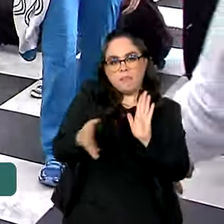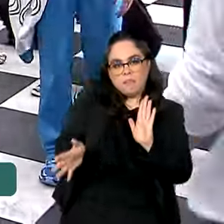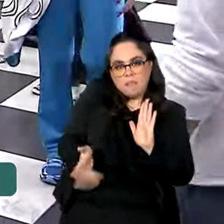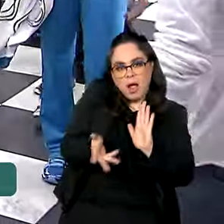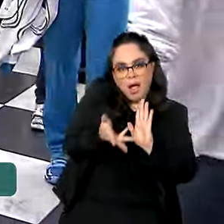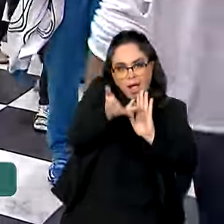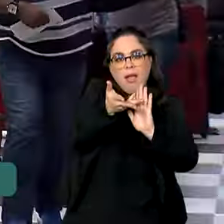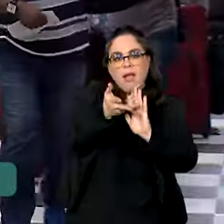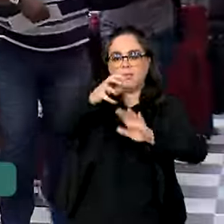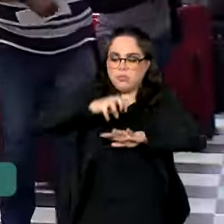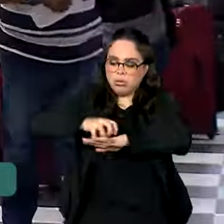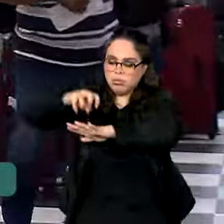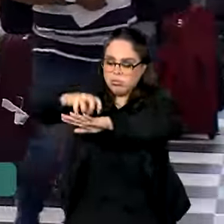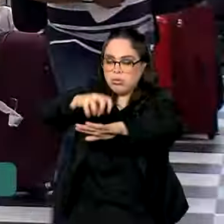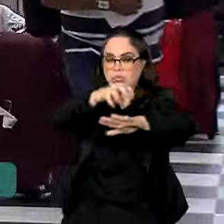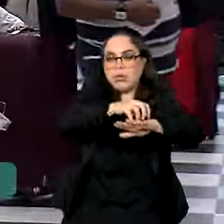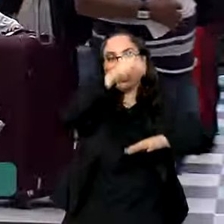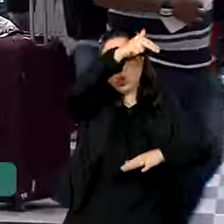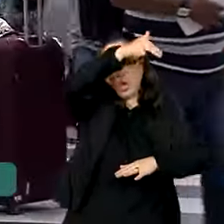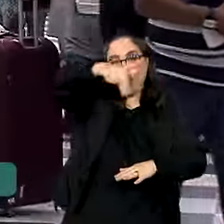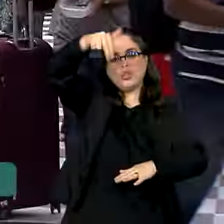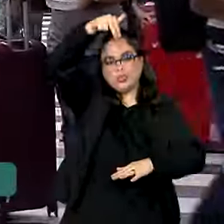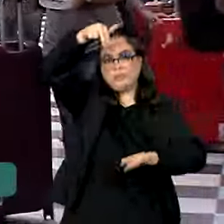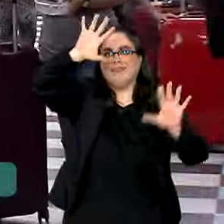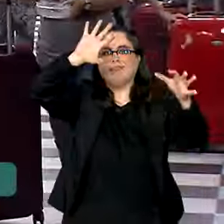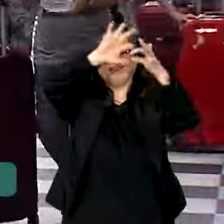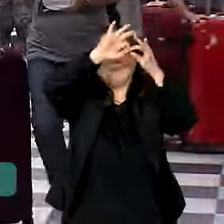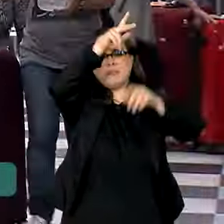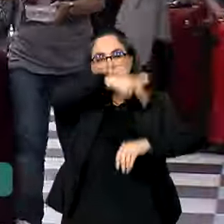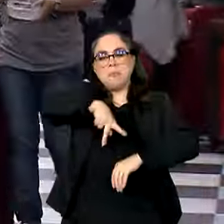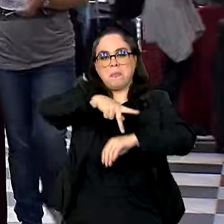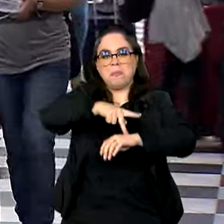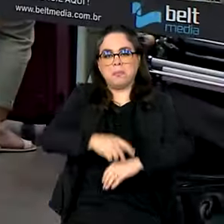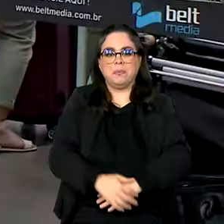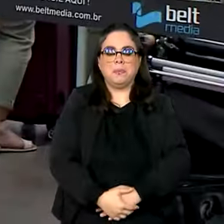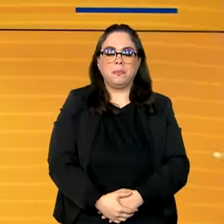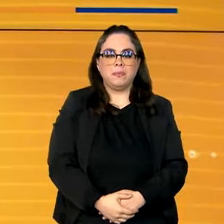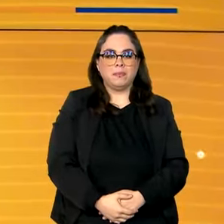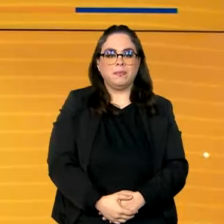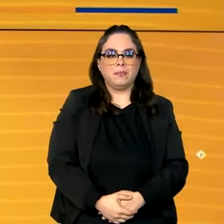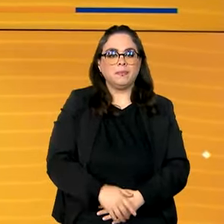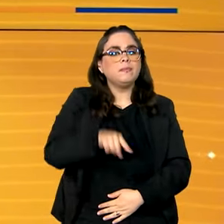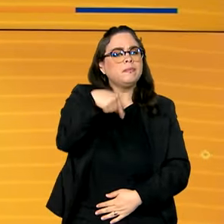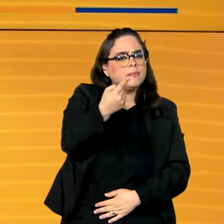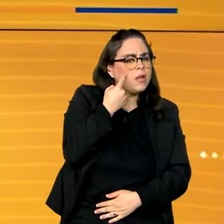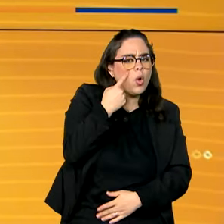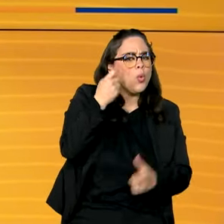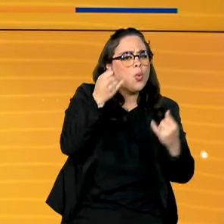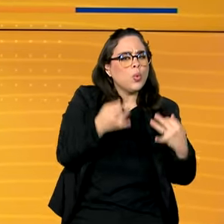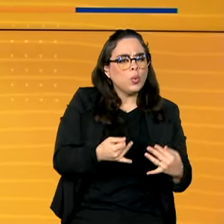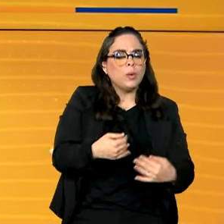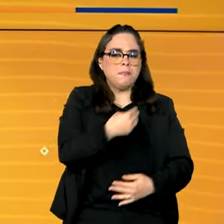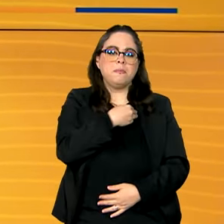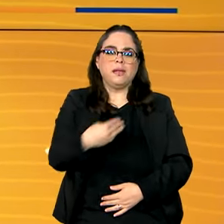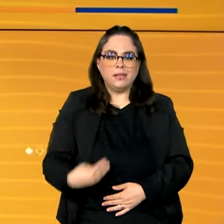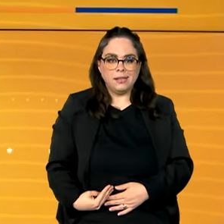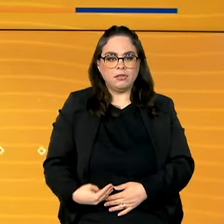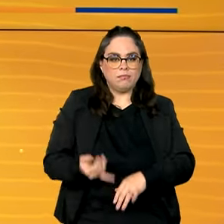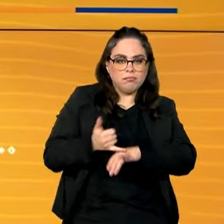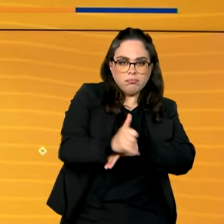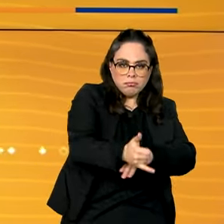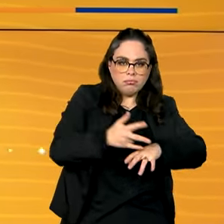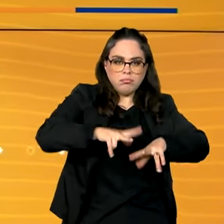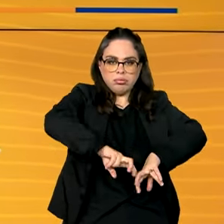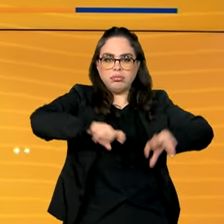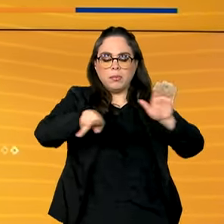terminais regionais, especialmente no norte e nordeste do país. Veja a seguir, ministros de Minas e